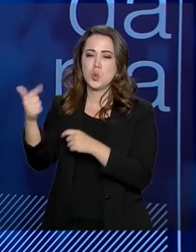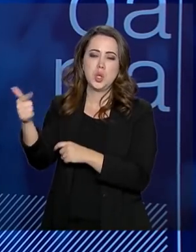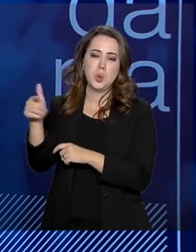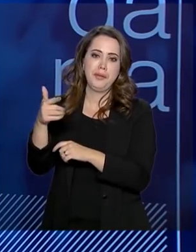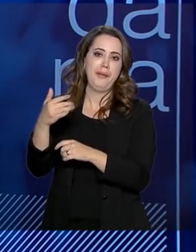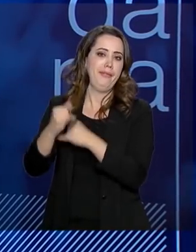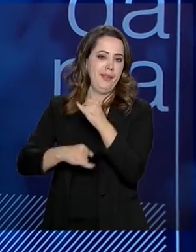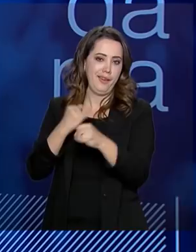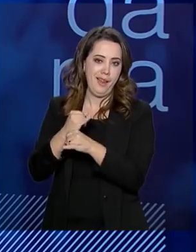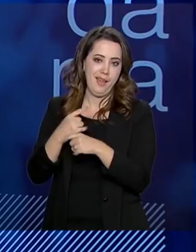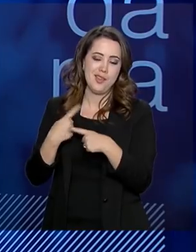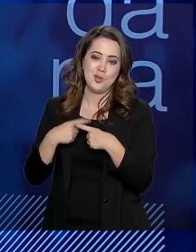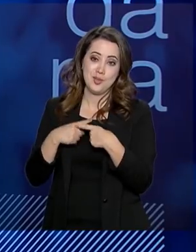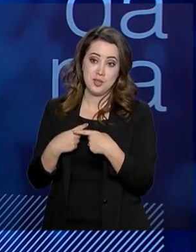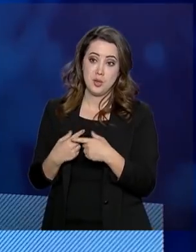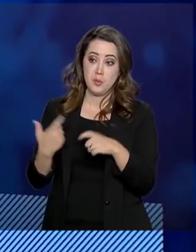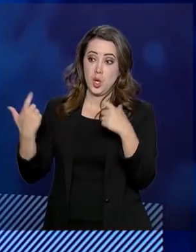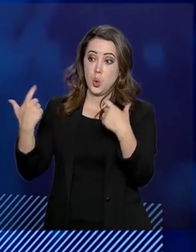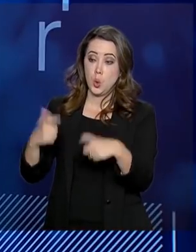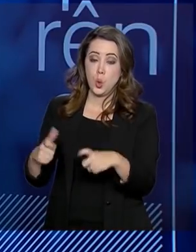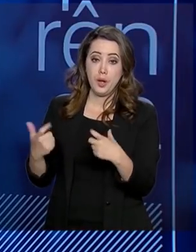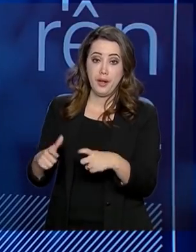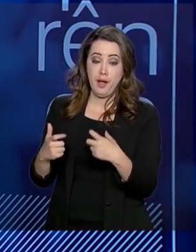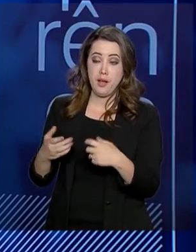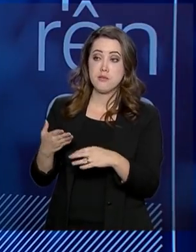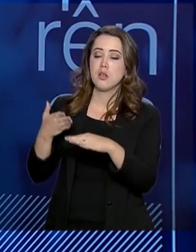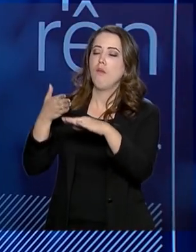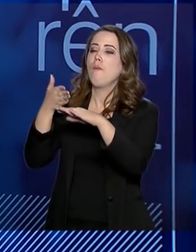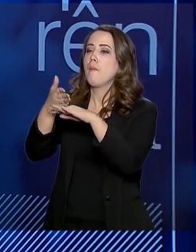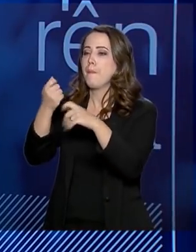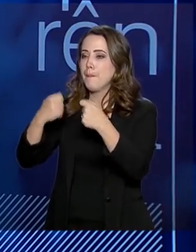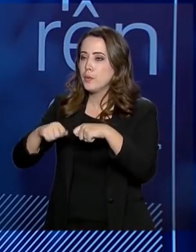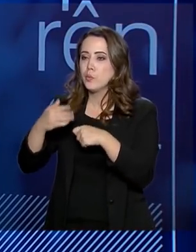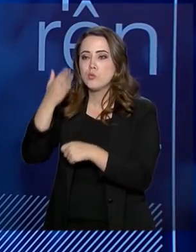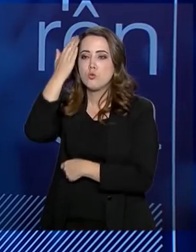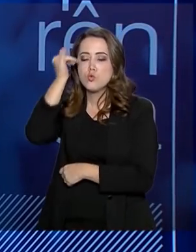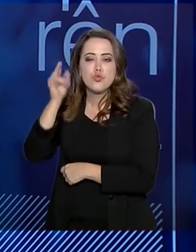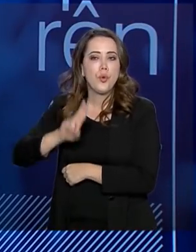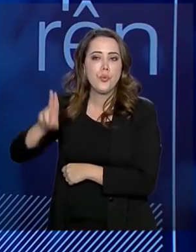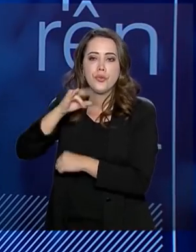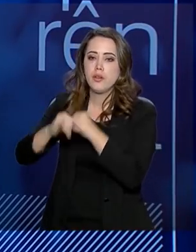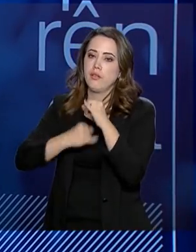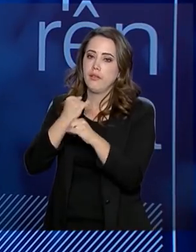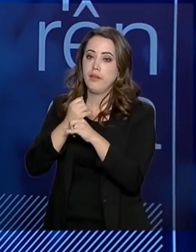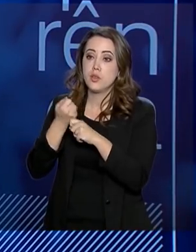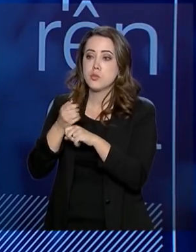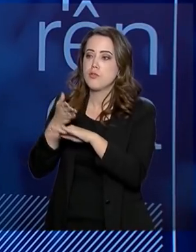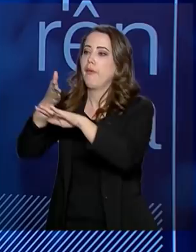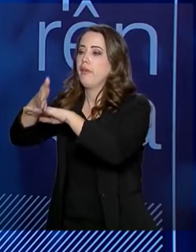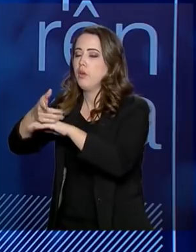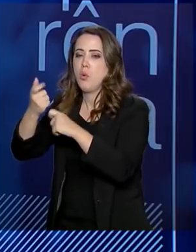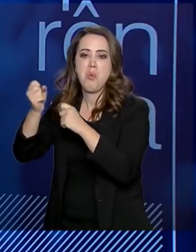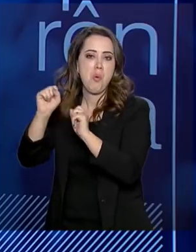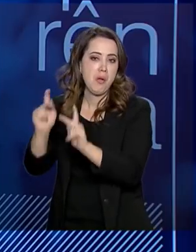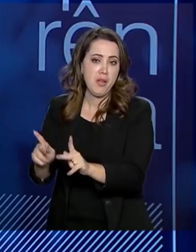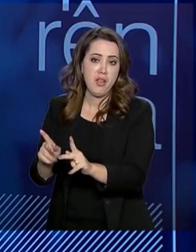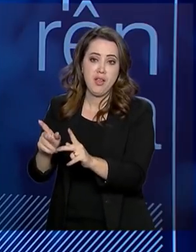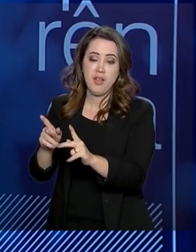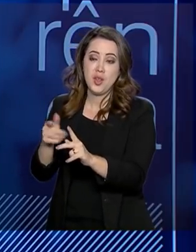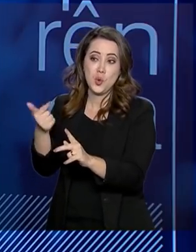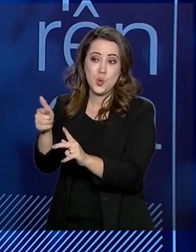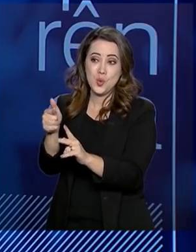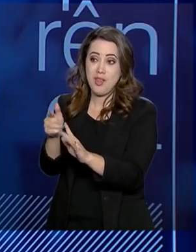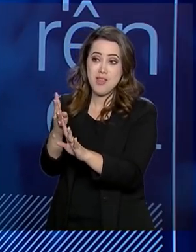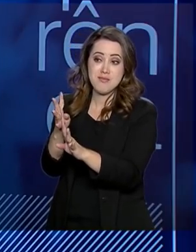digitalmente. Porque os espaços de atendimento, as unidades de atendimento presenciais serão muito mais cômodas. Ele não terá, a